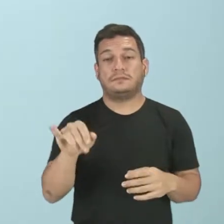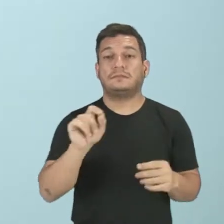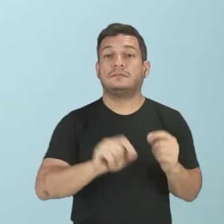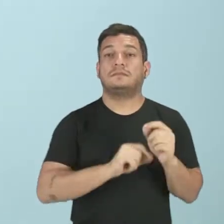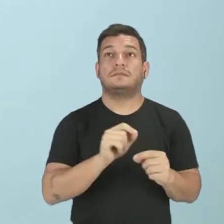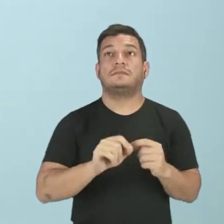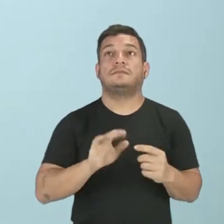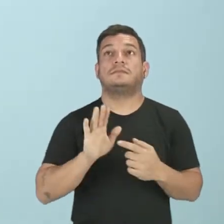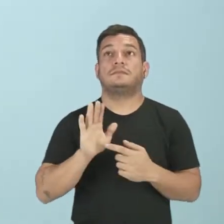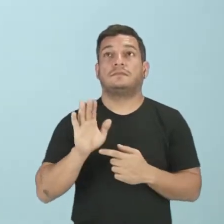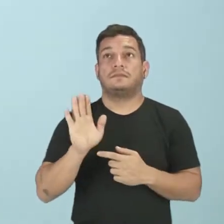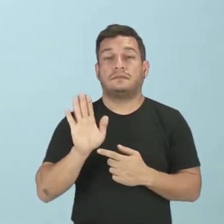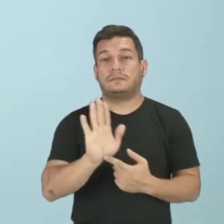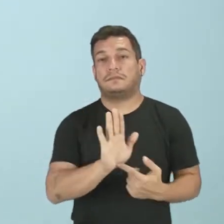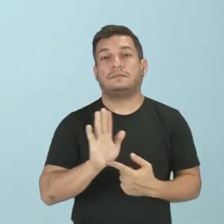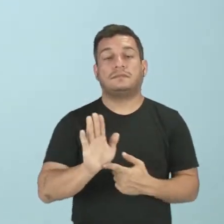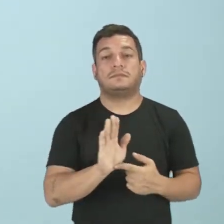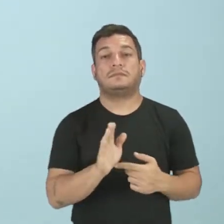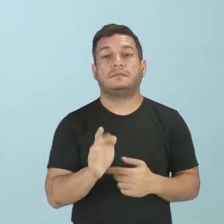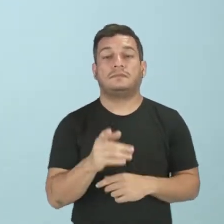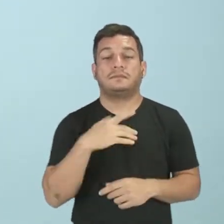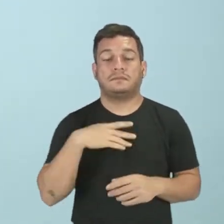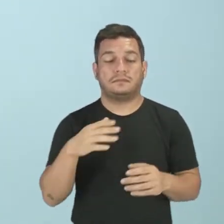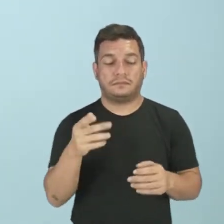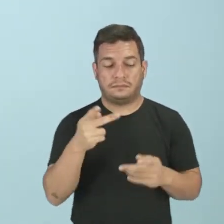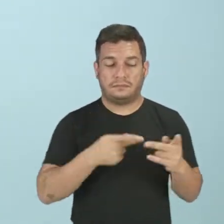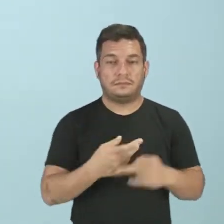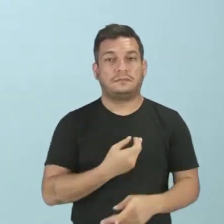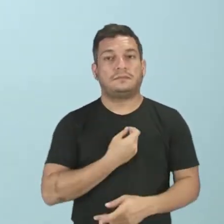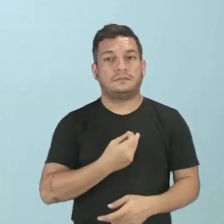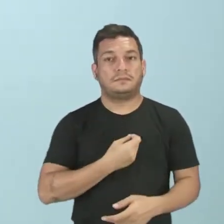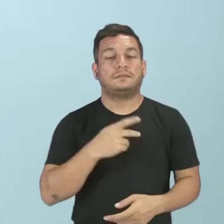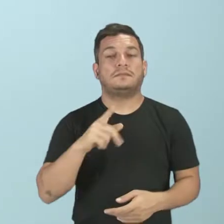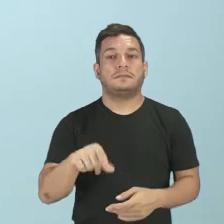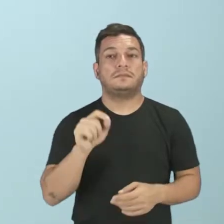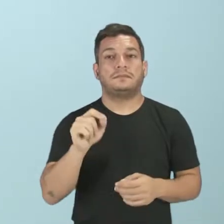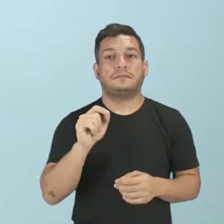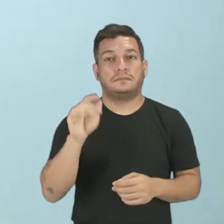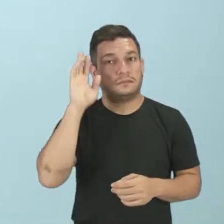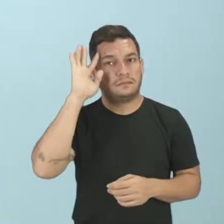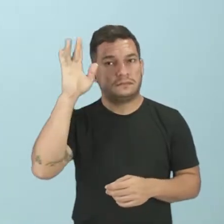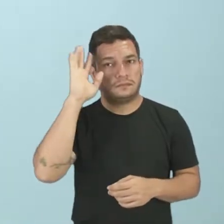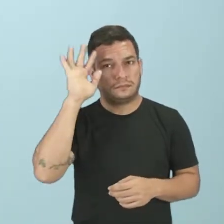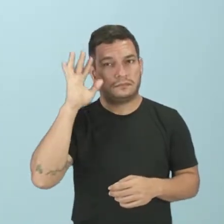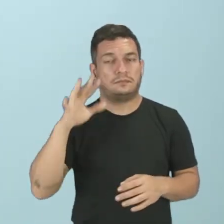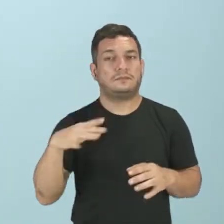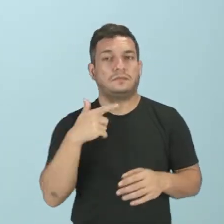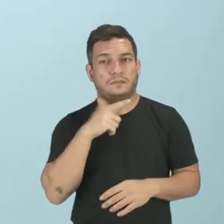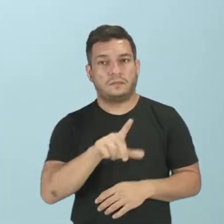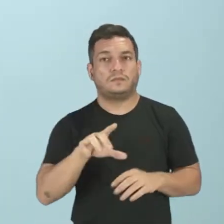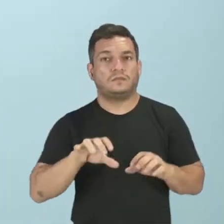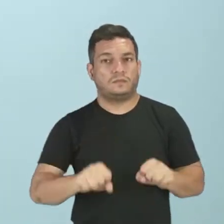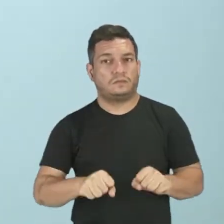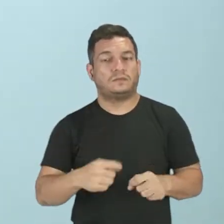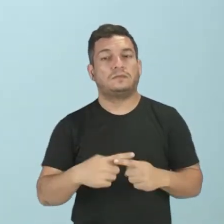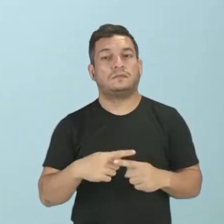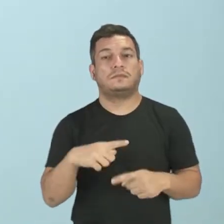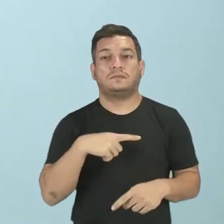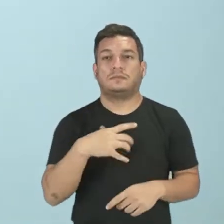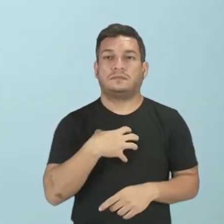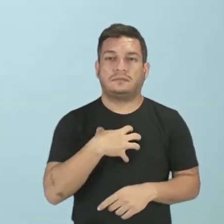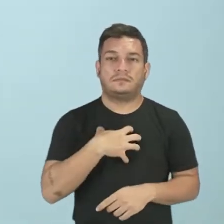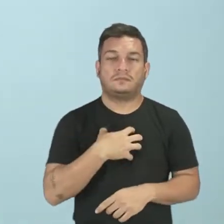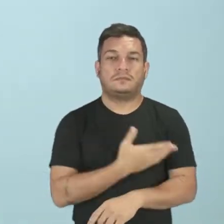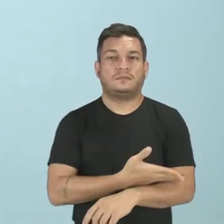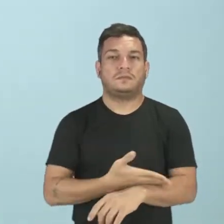levar ao caminho do seu projeto de vida, ao caminho do seu sonho. Porque você vai adquirir um hábito,